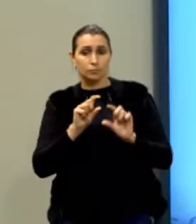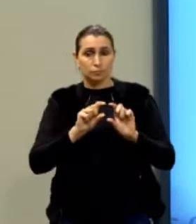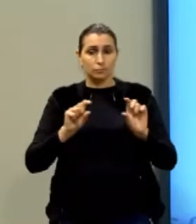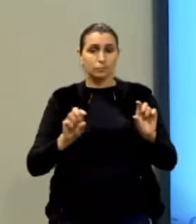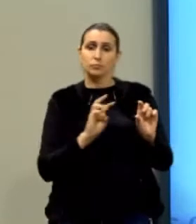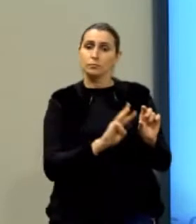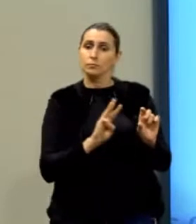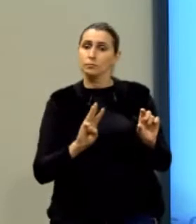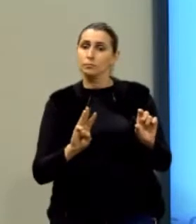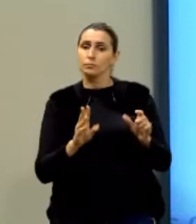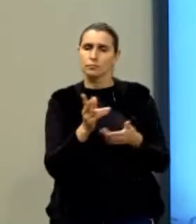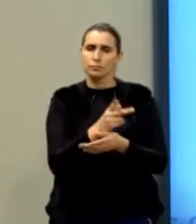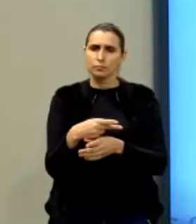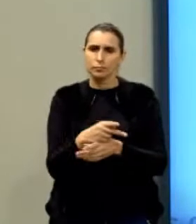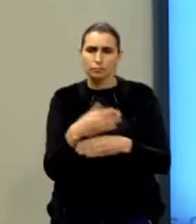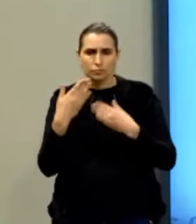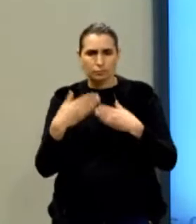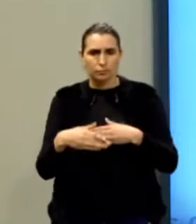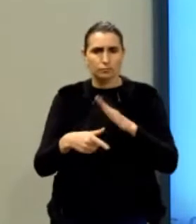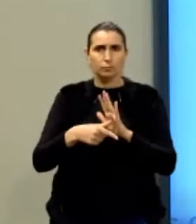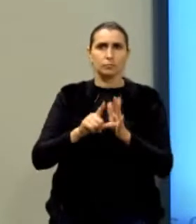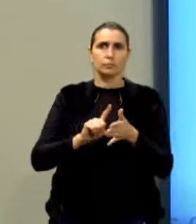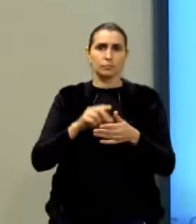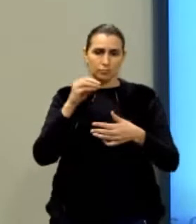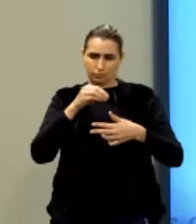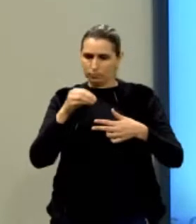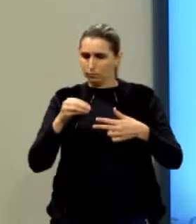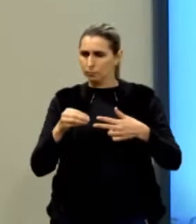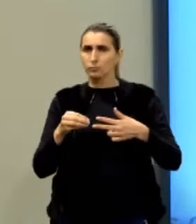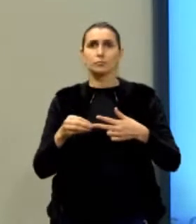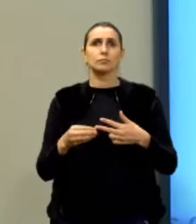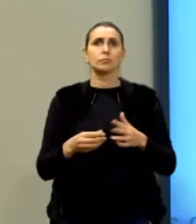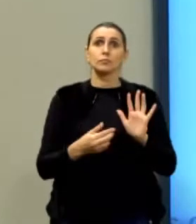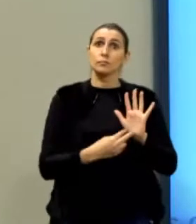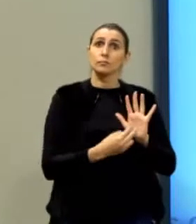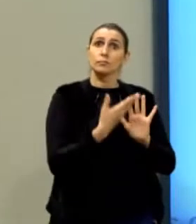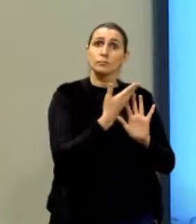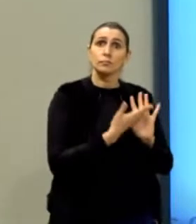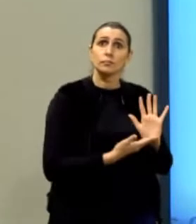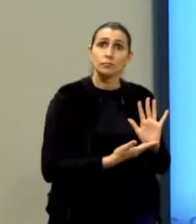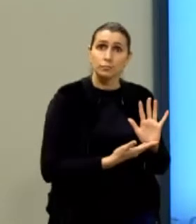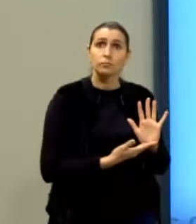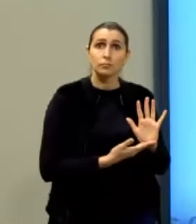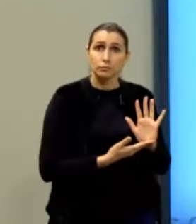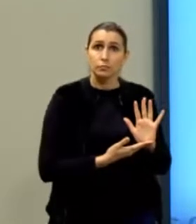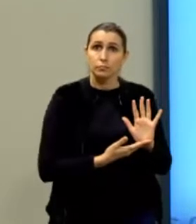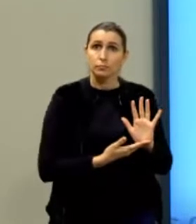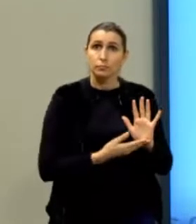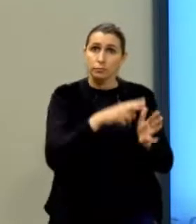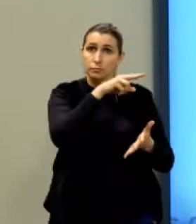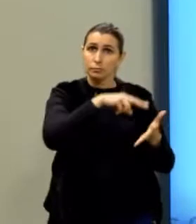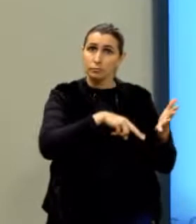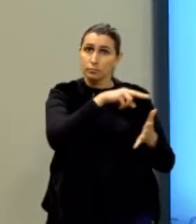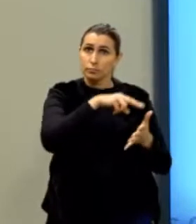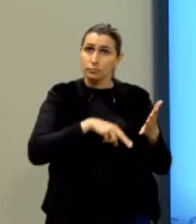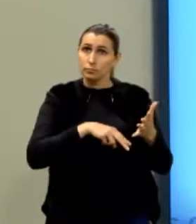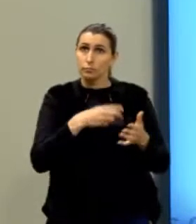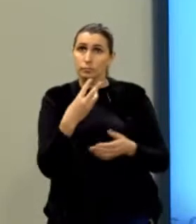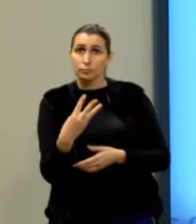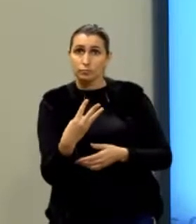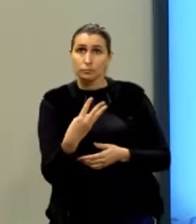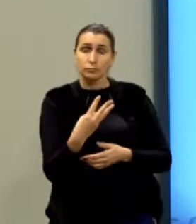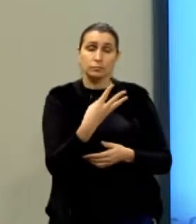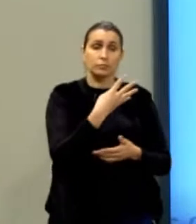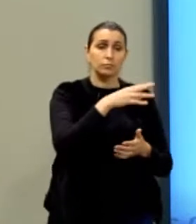.br e procurar provas anteriores do Enem, tá? Eu trouxe essa parte aqui para a gente dar uma lida no texto 3 e no